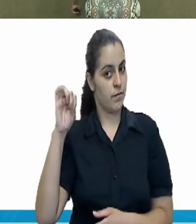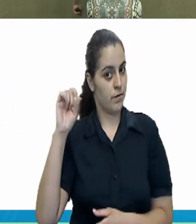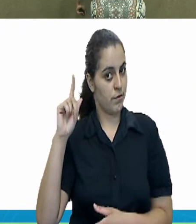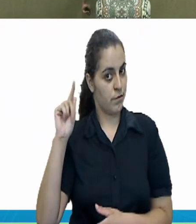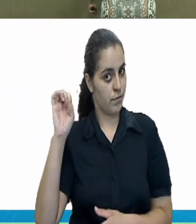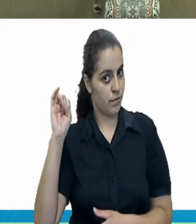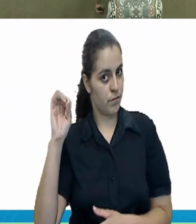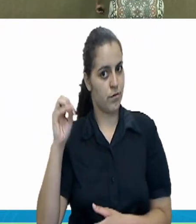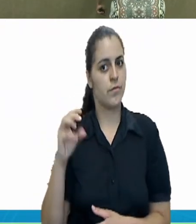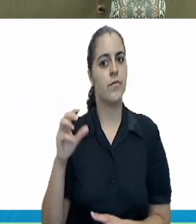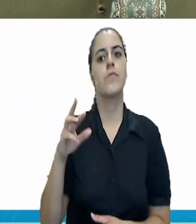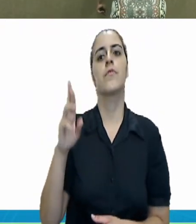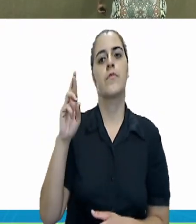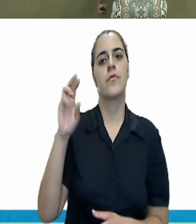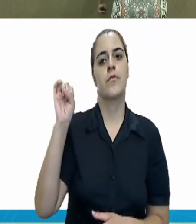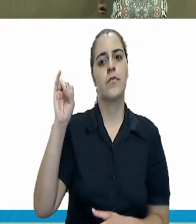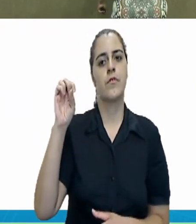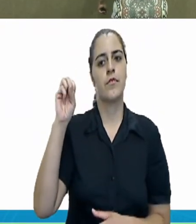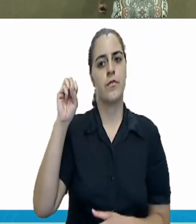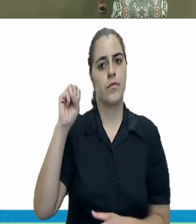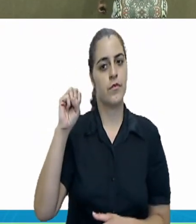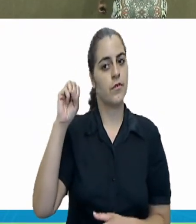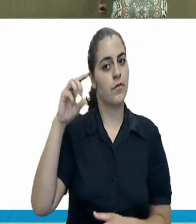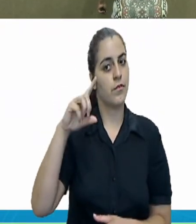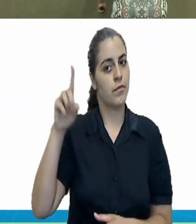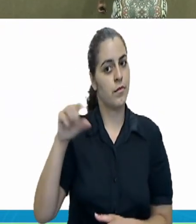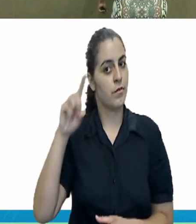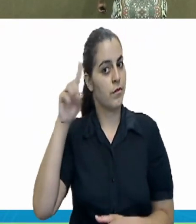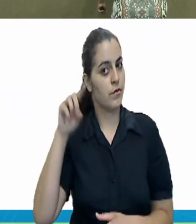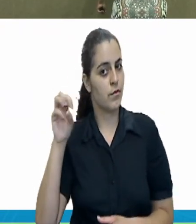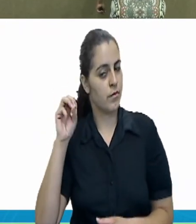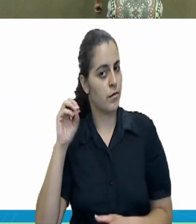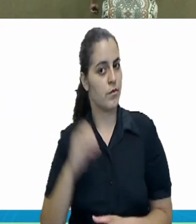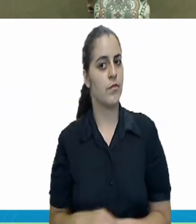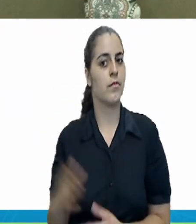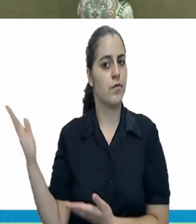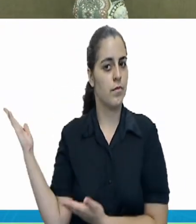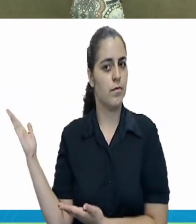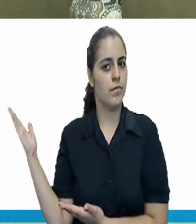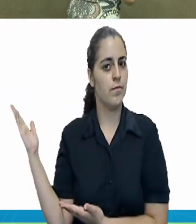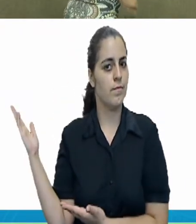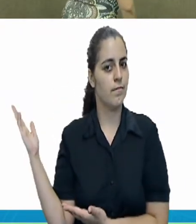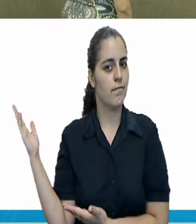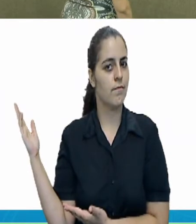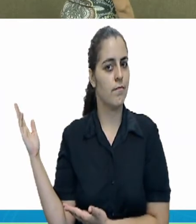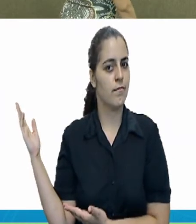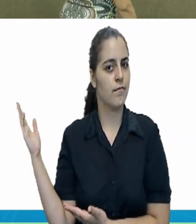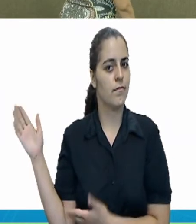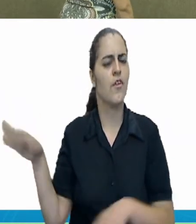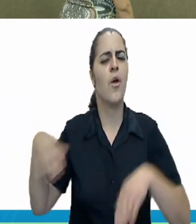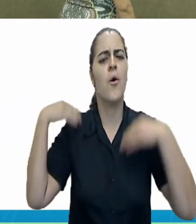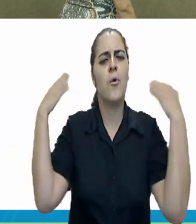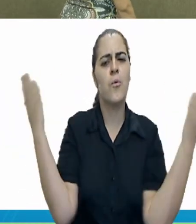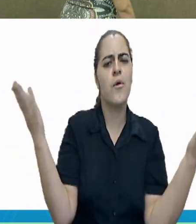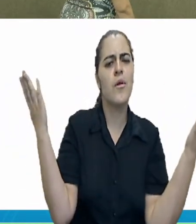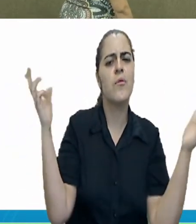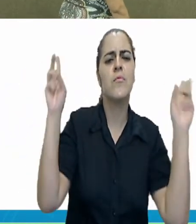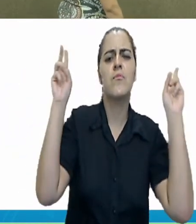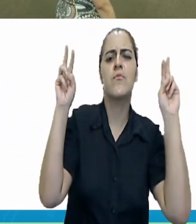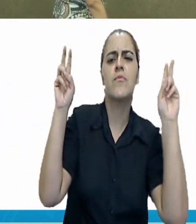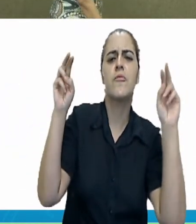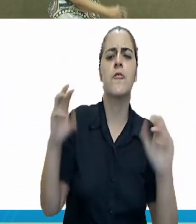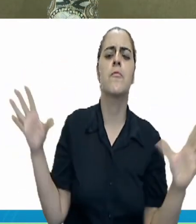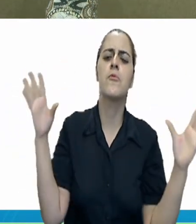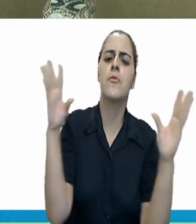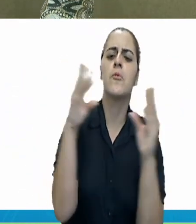Rizzo. Com dois E mesmo. Qual é o título da